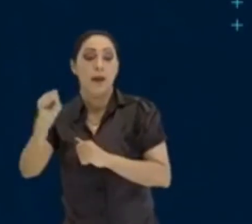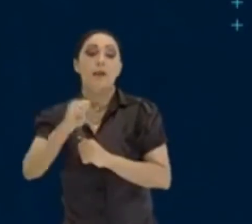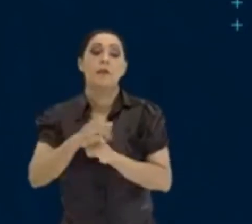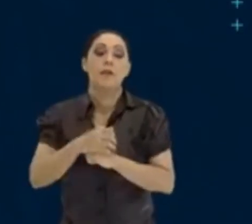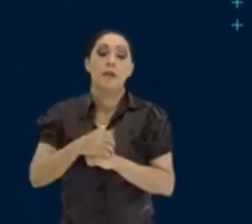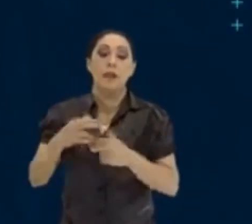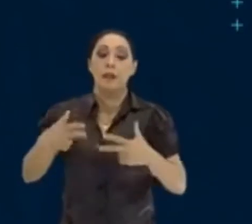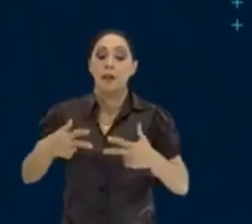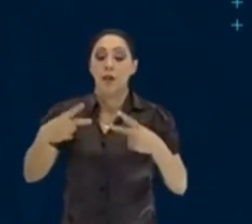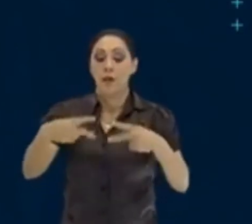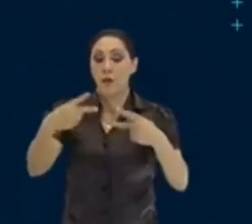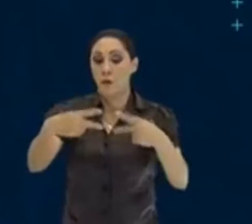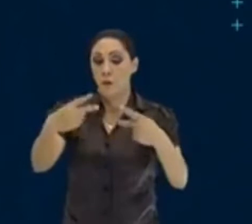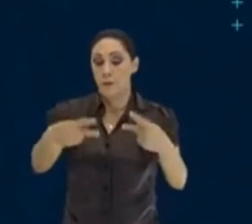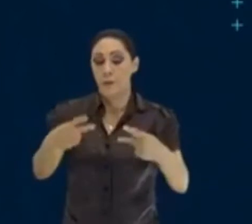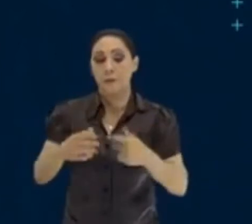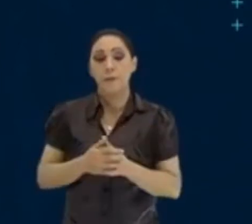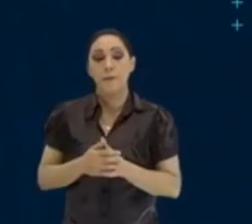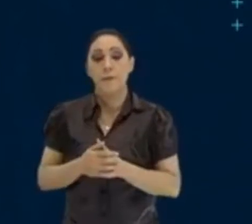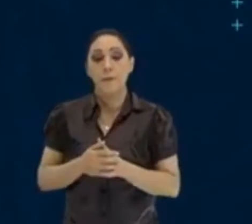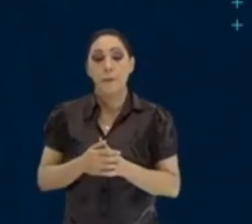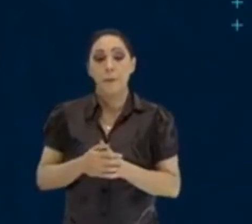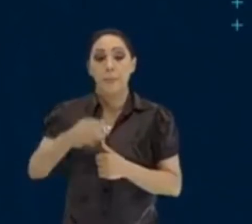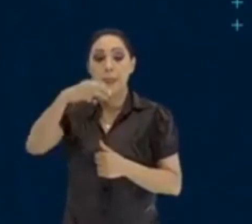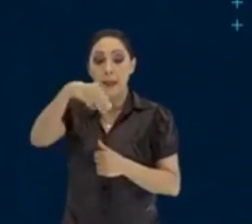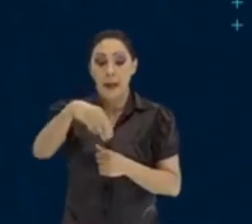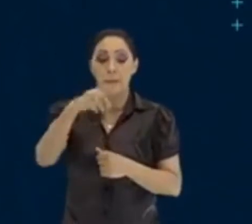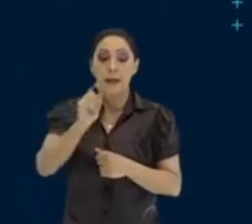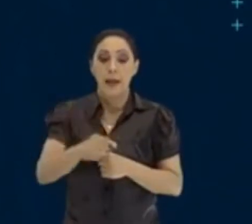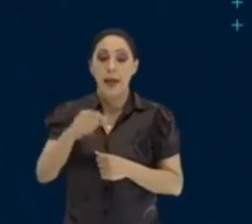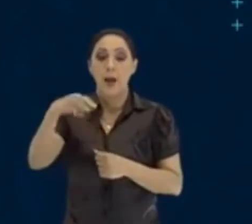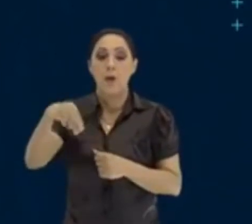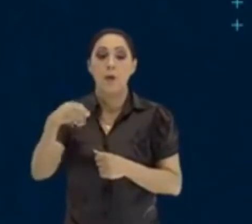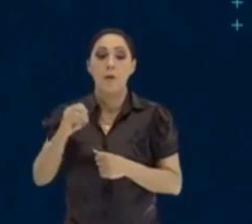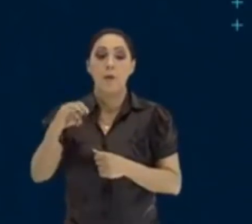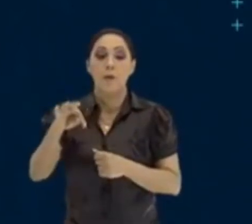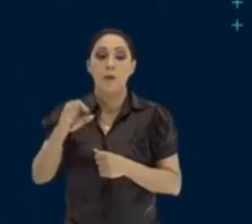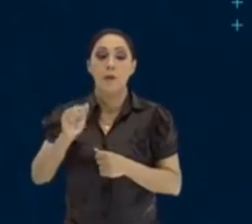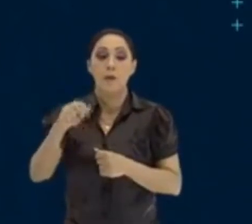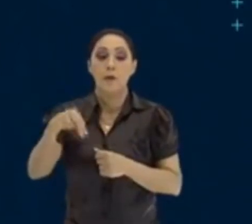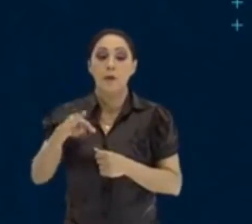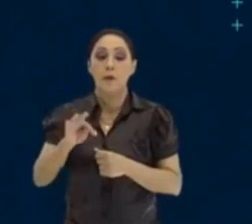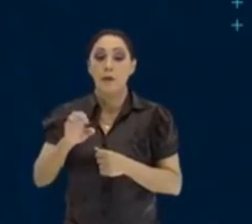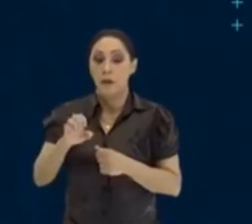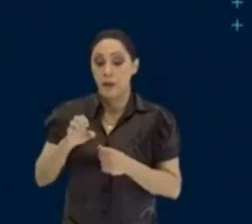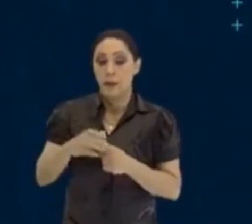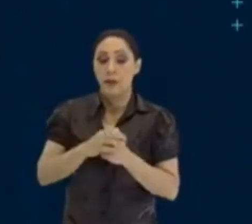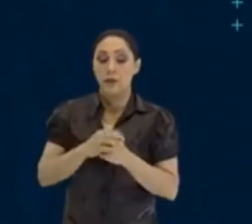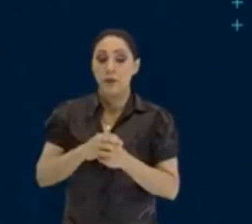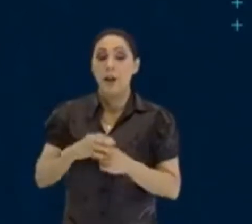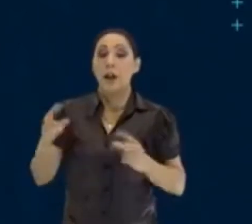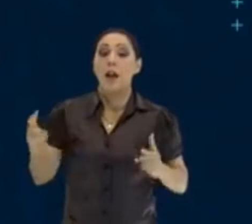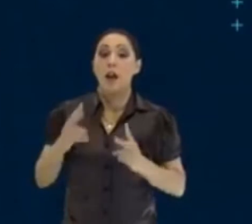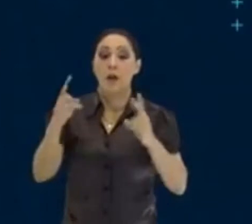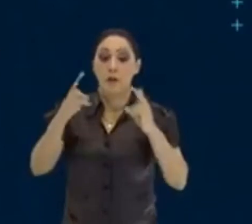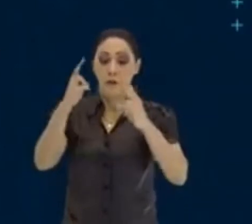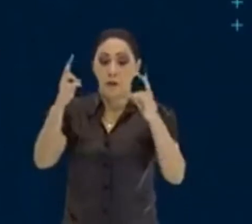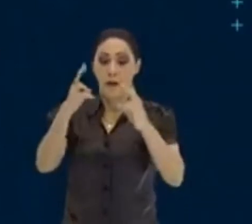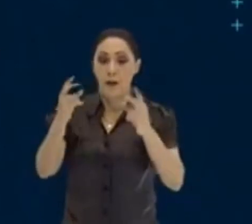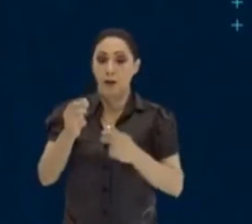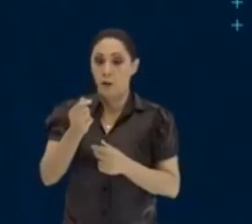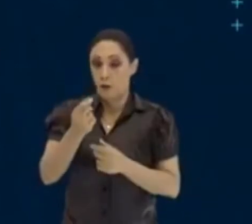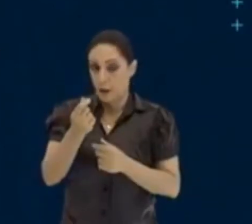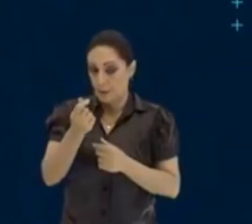como ele for de falar. M é o montante, quanto rende essa aplicação. É por isso que montante é o valor investido,